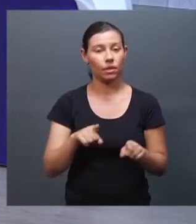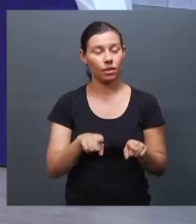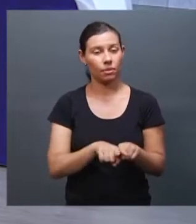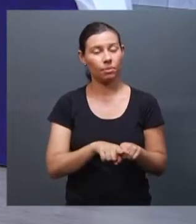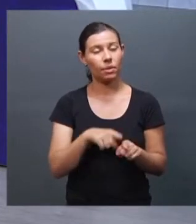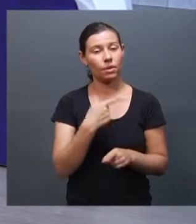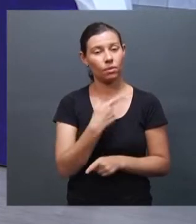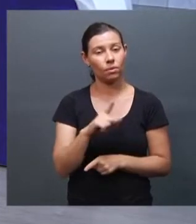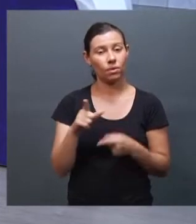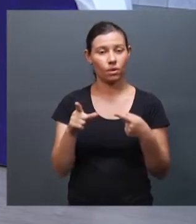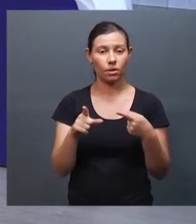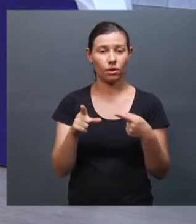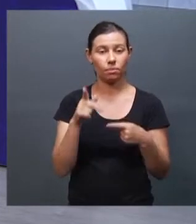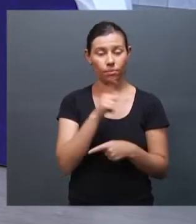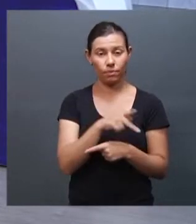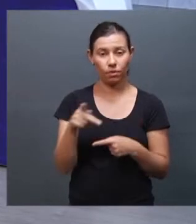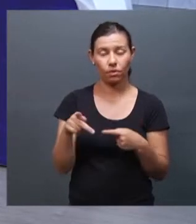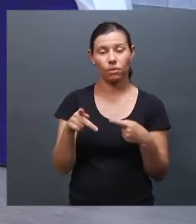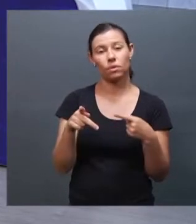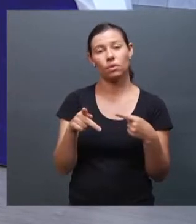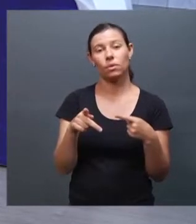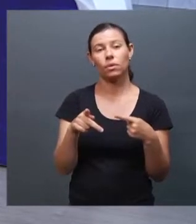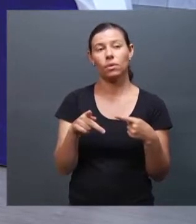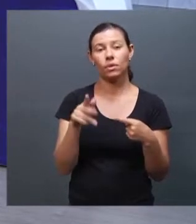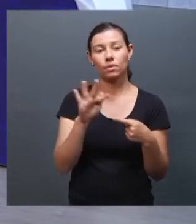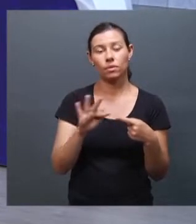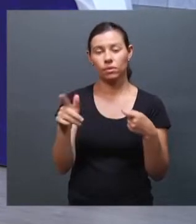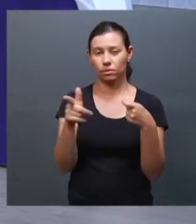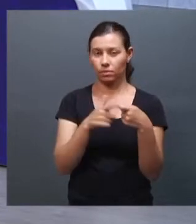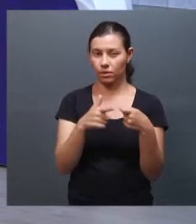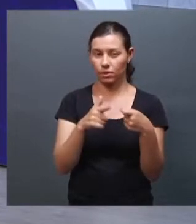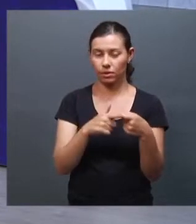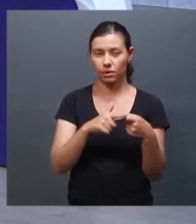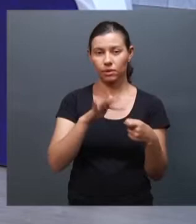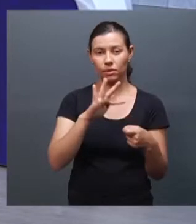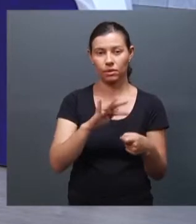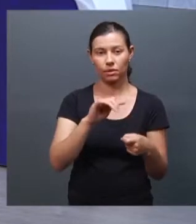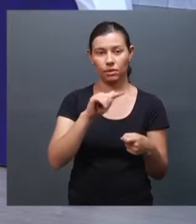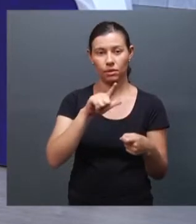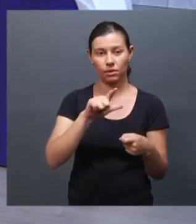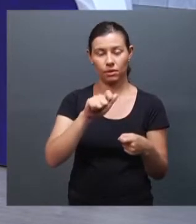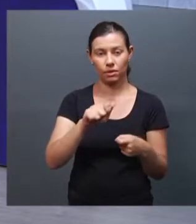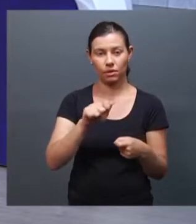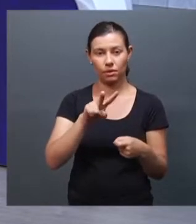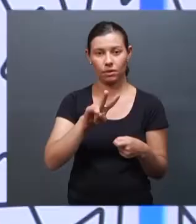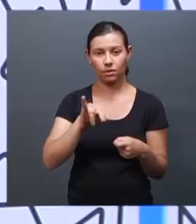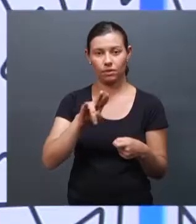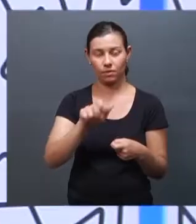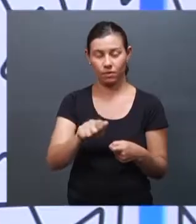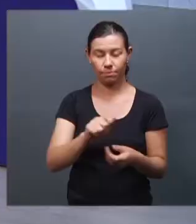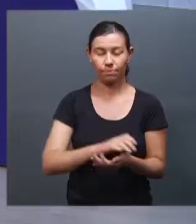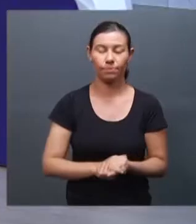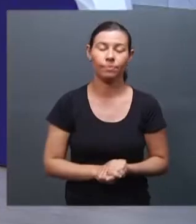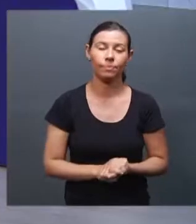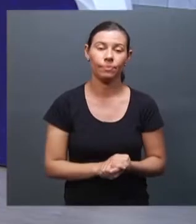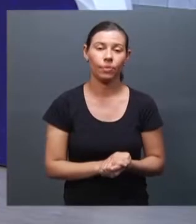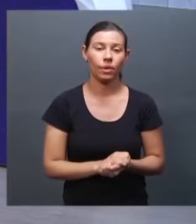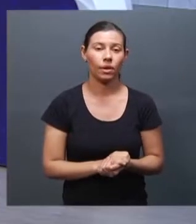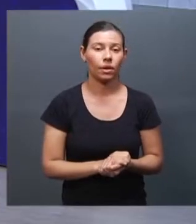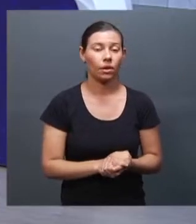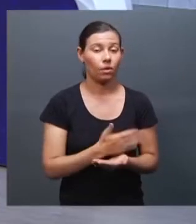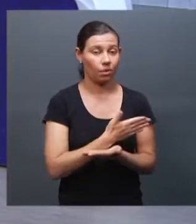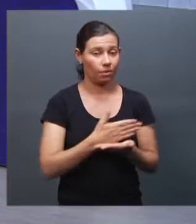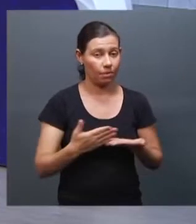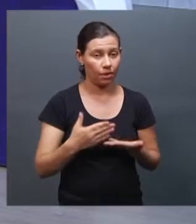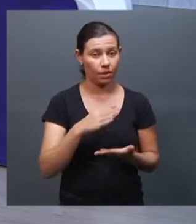coordenadora do Centro de Referência em Atenção e Saúde à População Trans. Boa noite, muito obrigada. Bom, eu começo com a